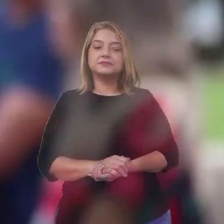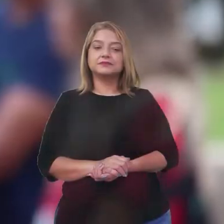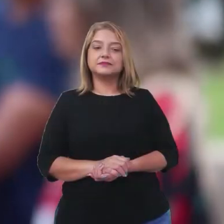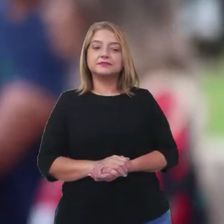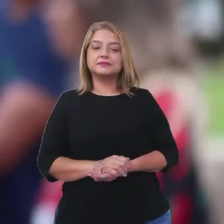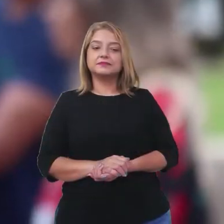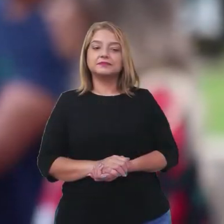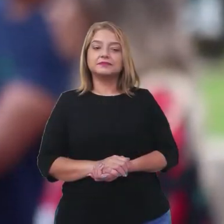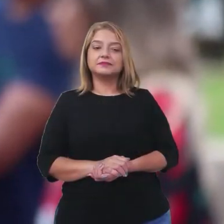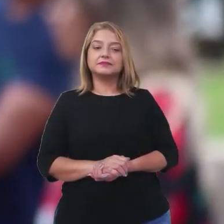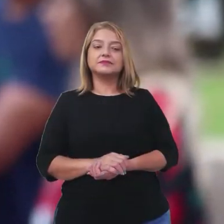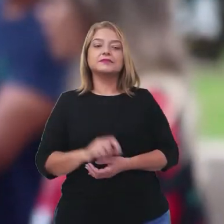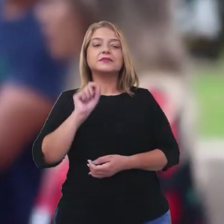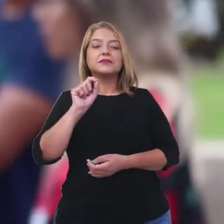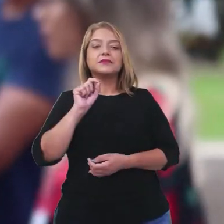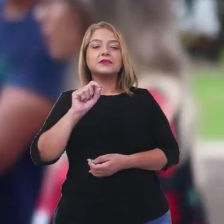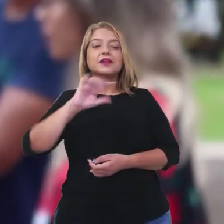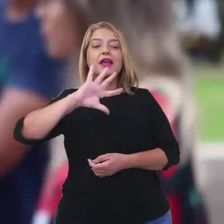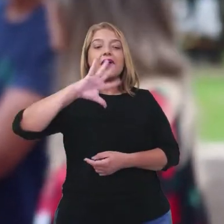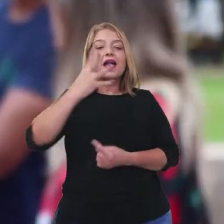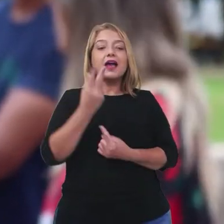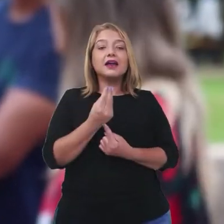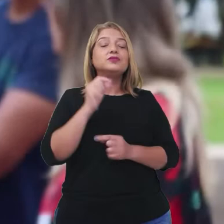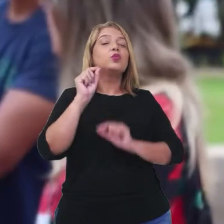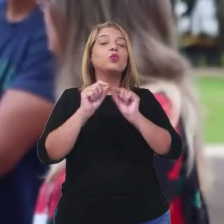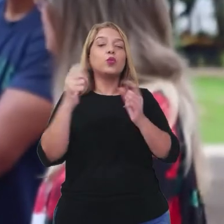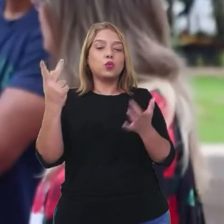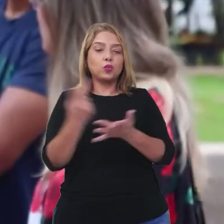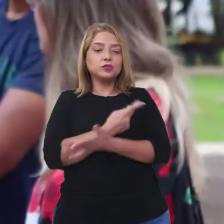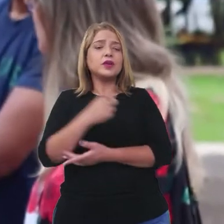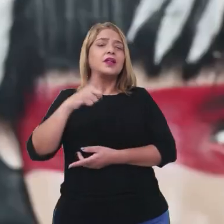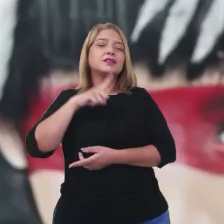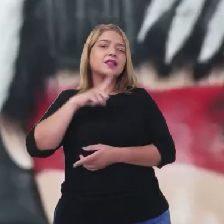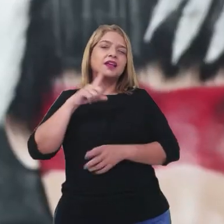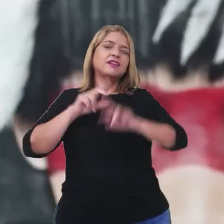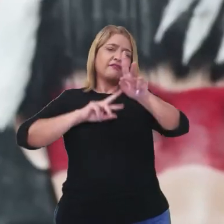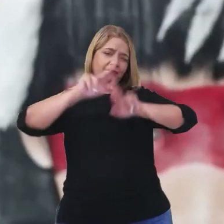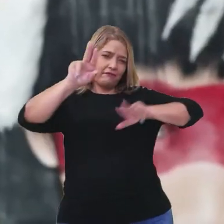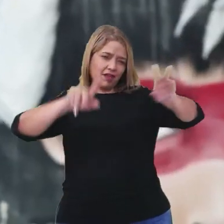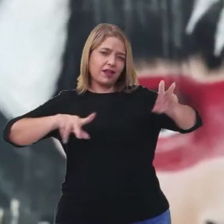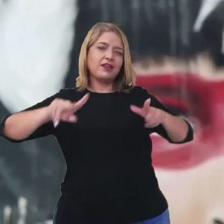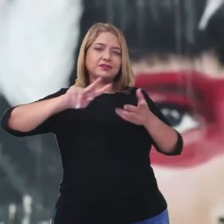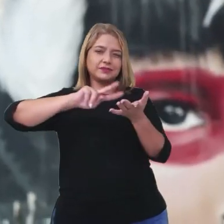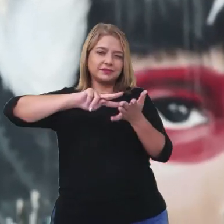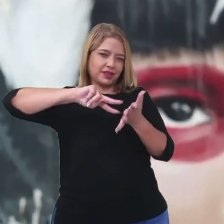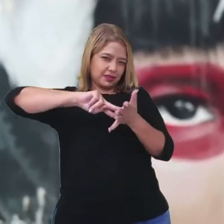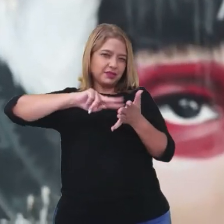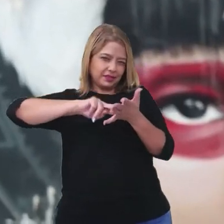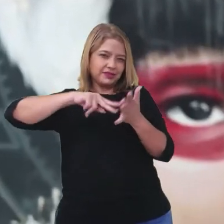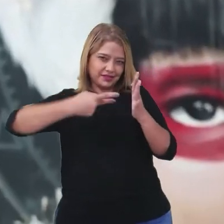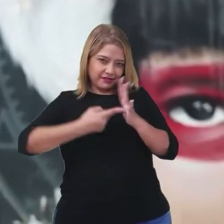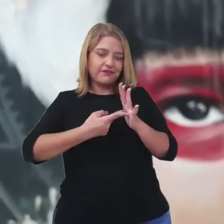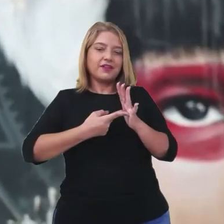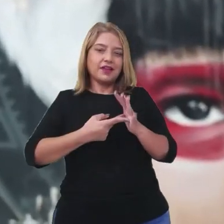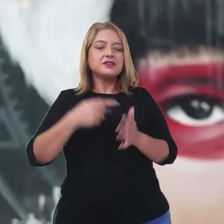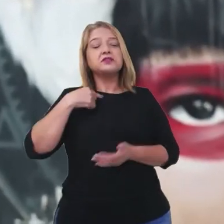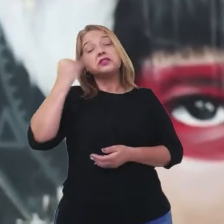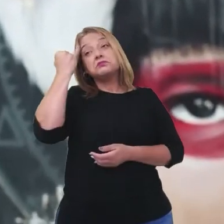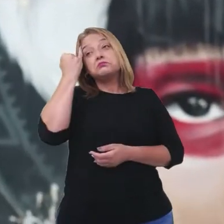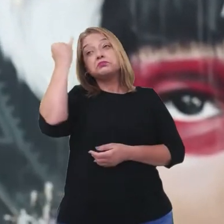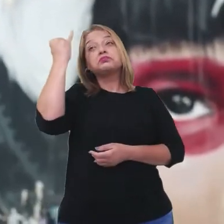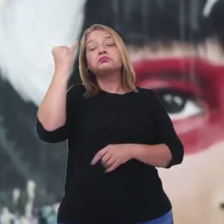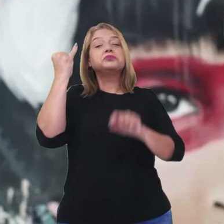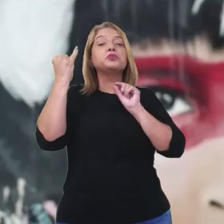O gostoso da arte, o que acontece? É porque tem várias interpretações, né? Ali, às vezes, é uma ideia que eu tive ali,